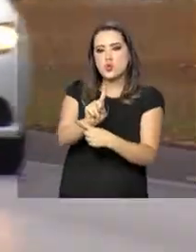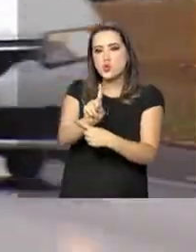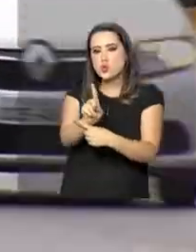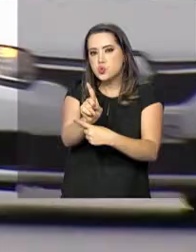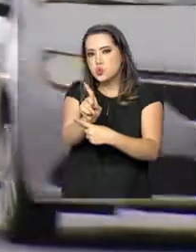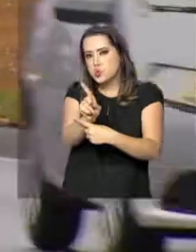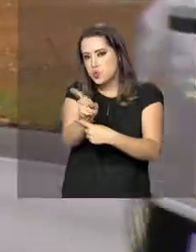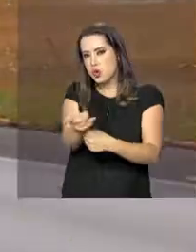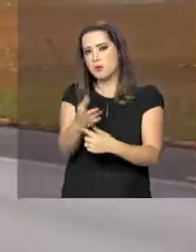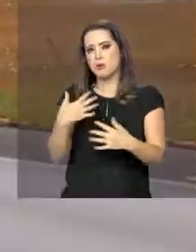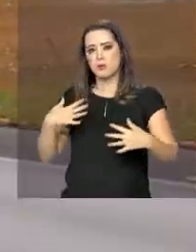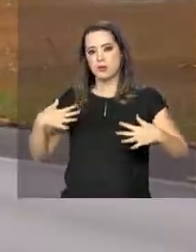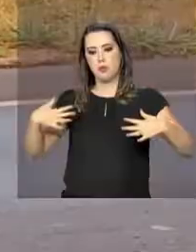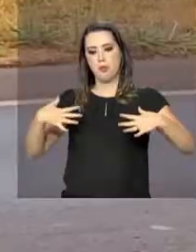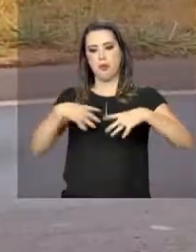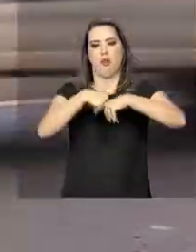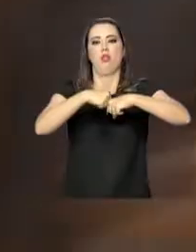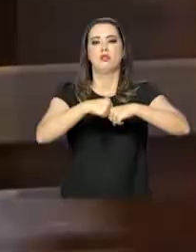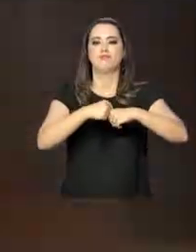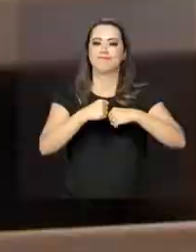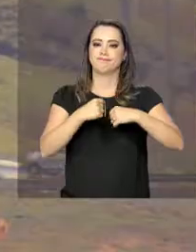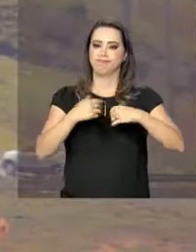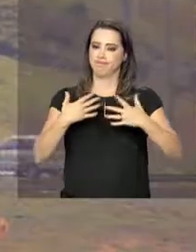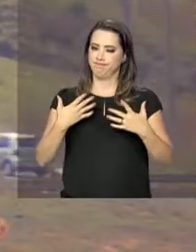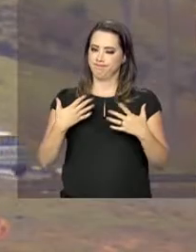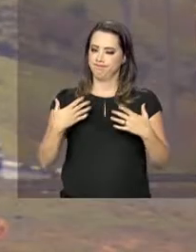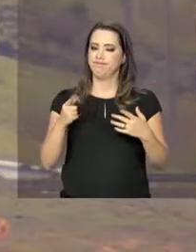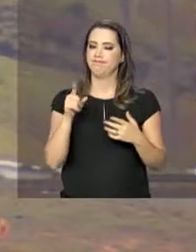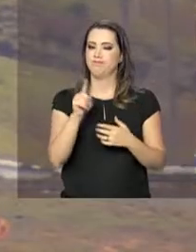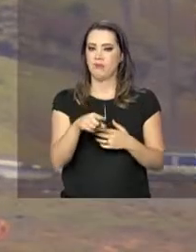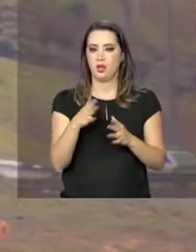-habilitado, bateu no carro em que a família estava.